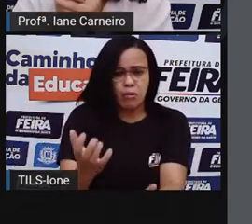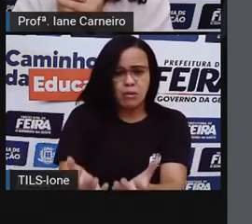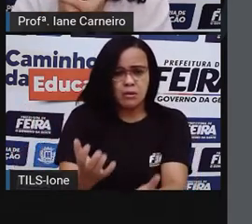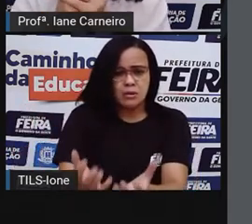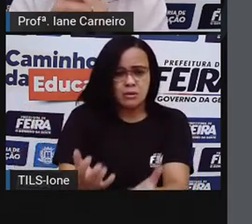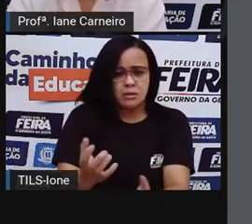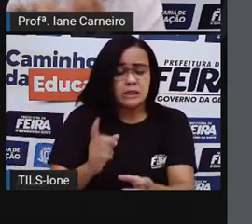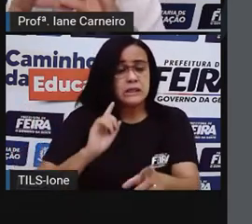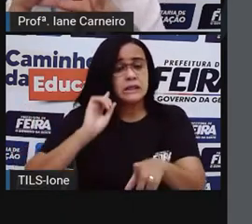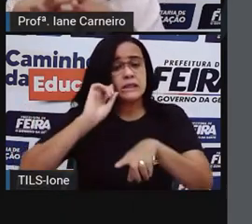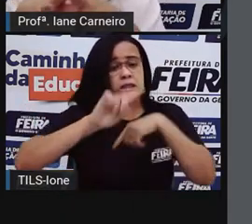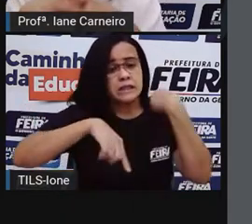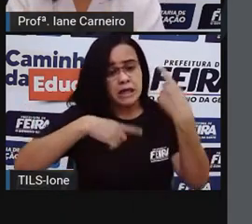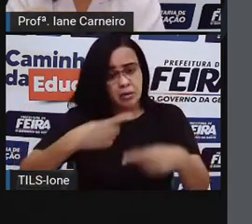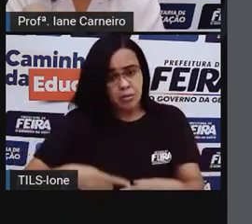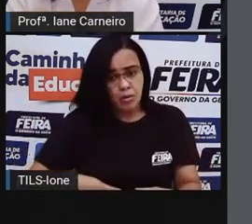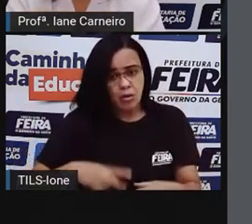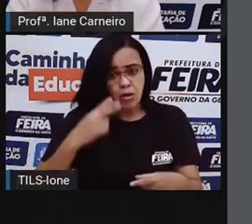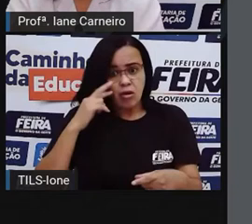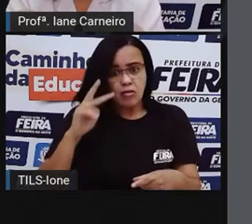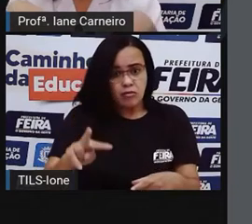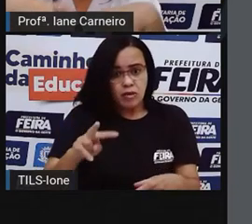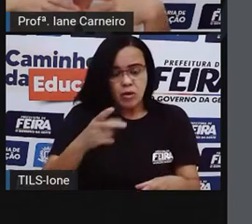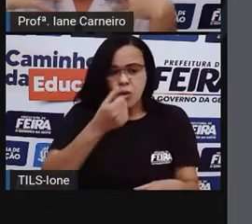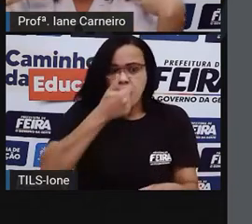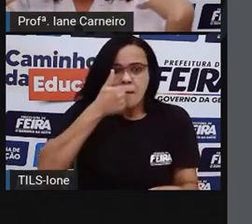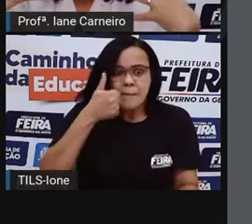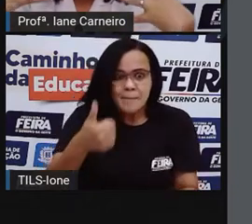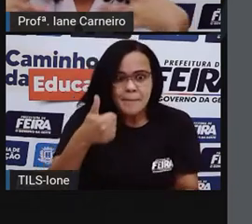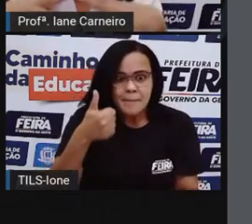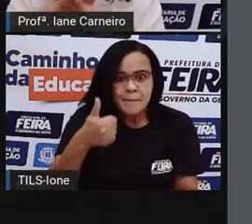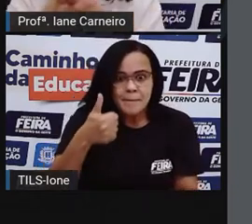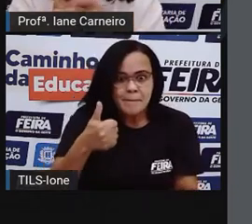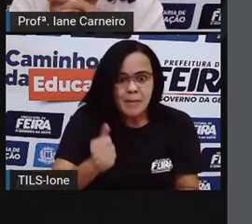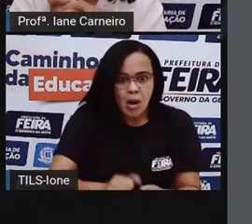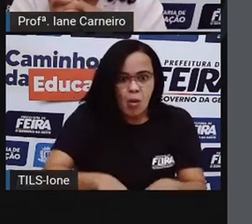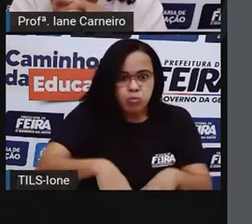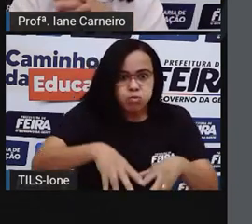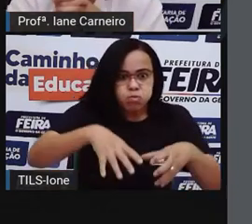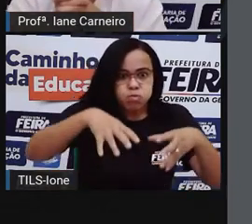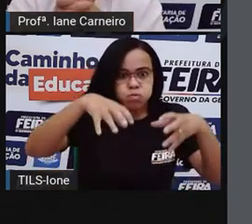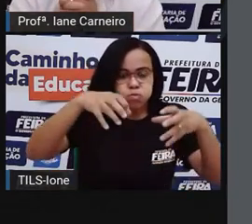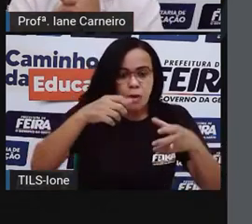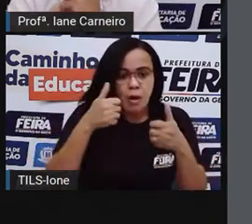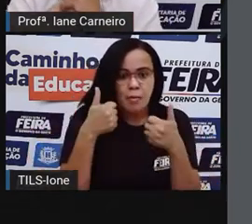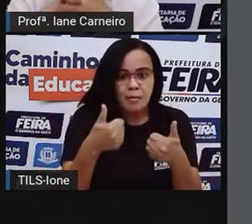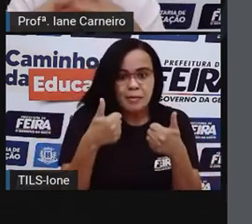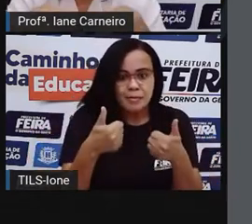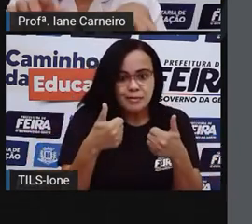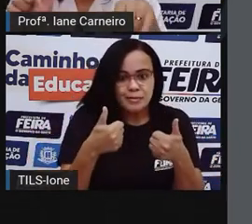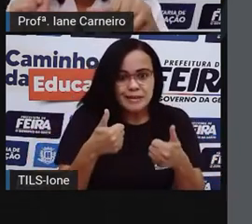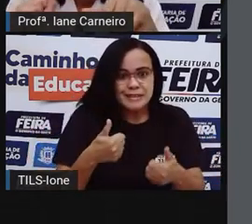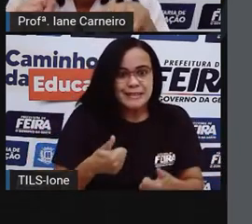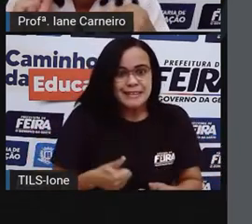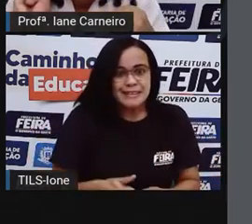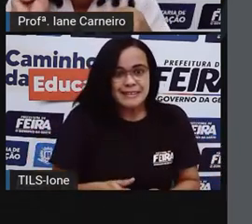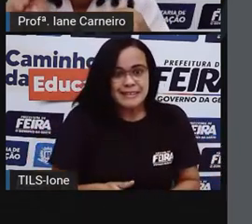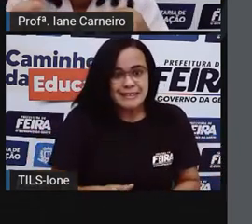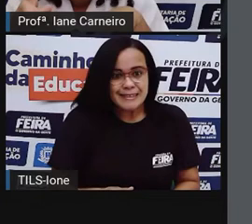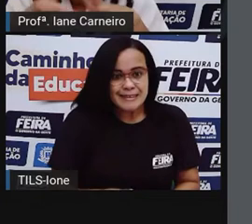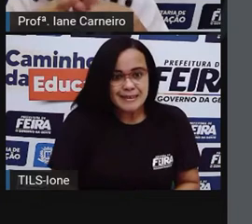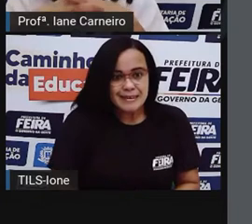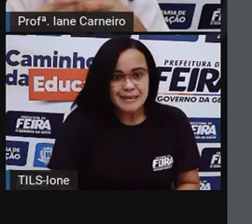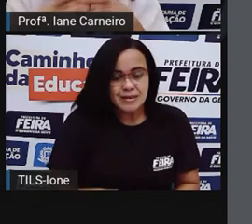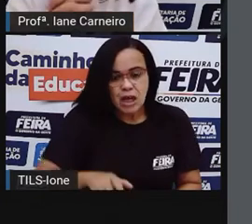Depois, quando viu que o bolo já estava crescido e douradinho, a galinha desligou